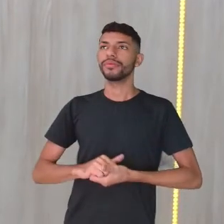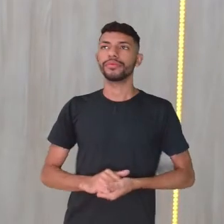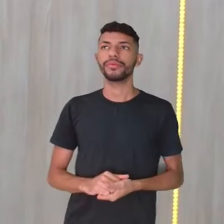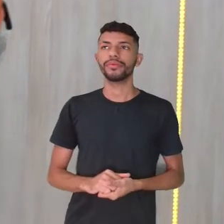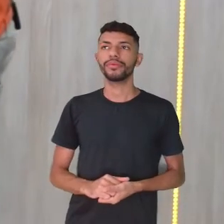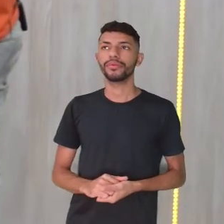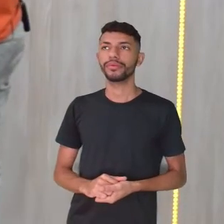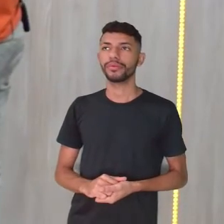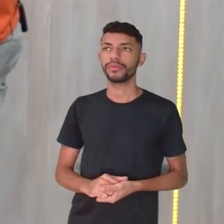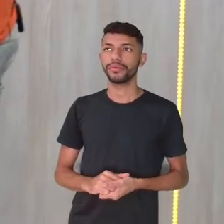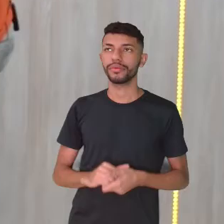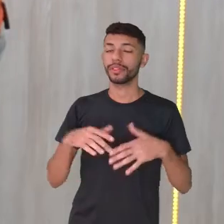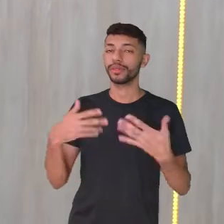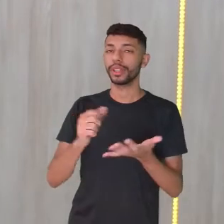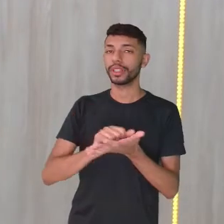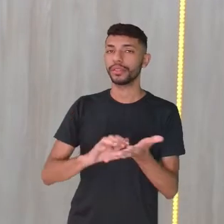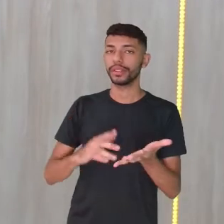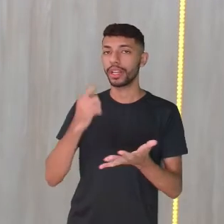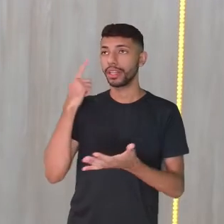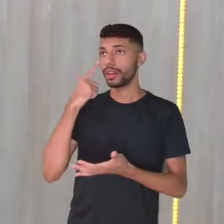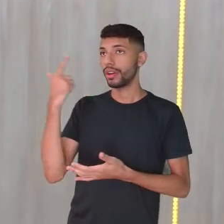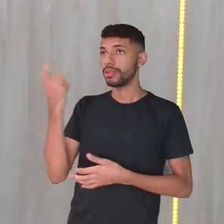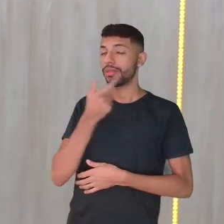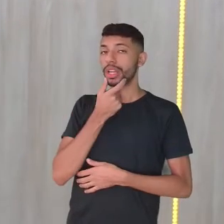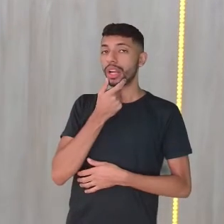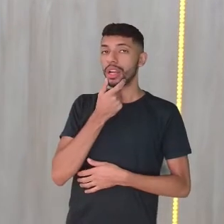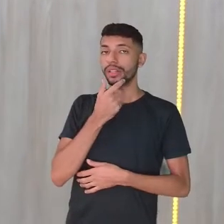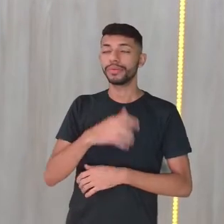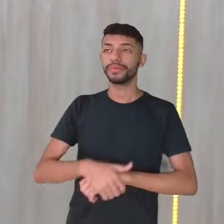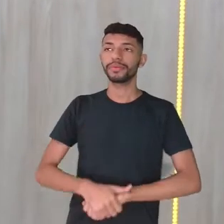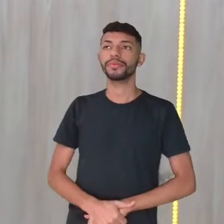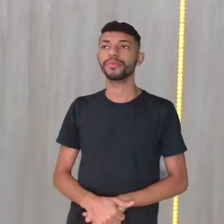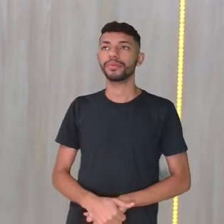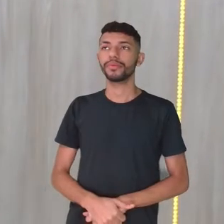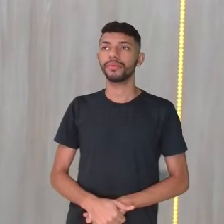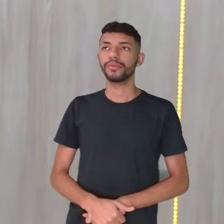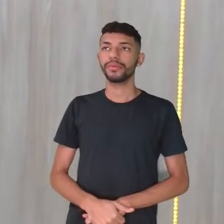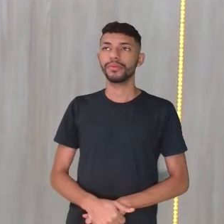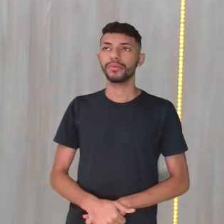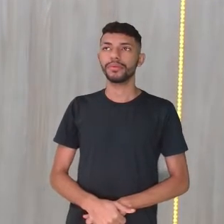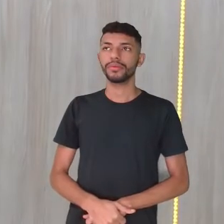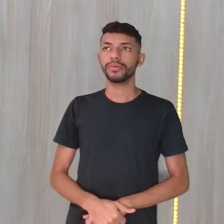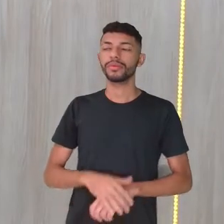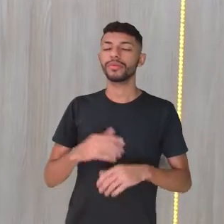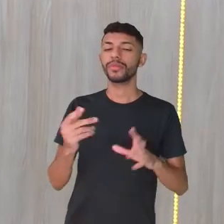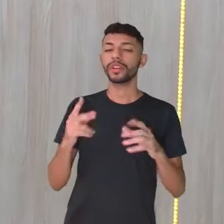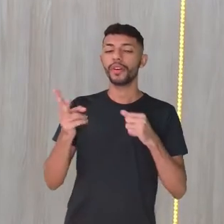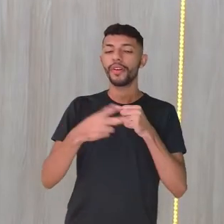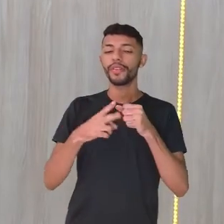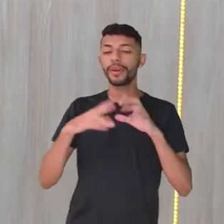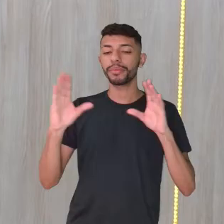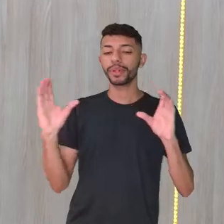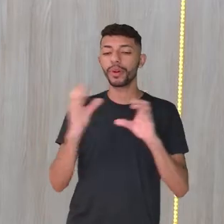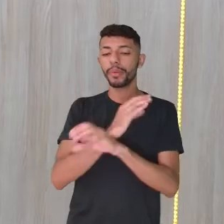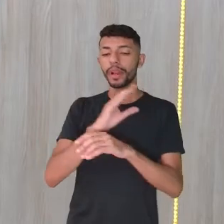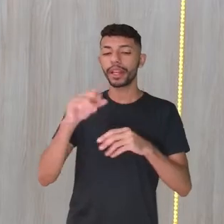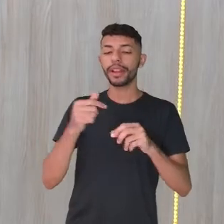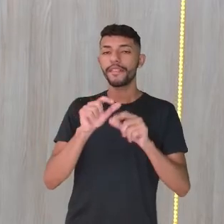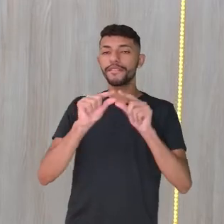above correctly are, respectively. Ou seja, o verbo que completa as frases acima,